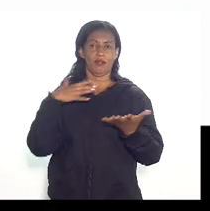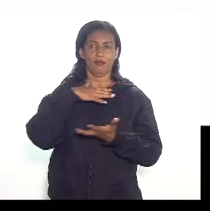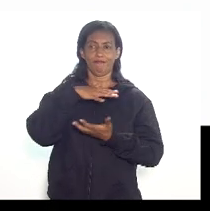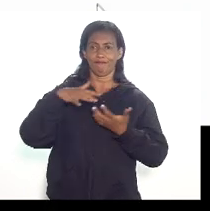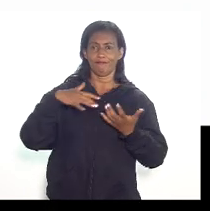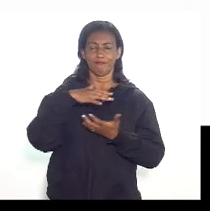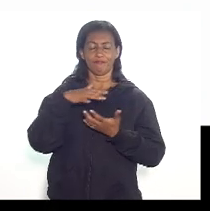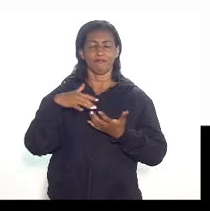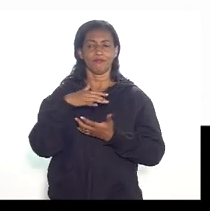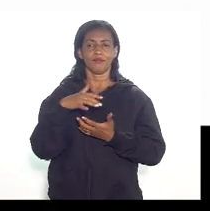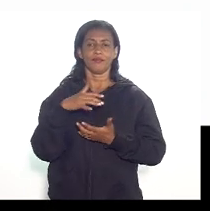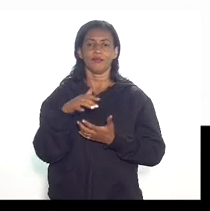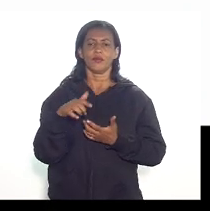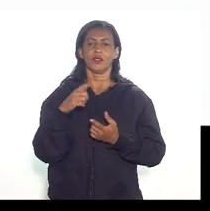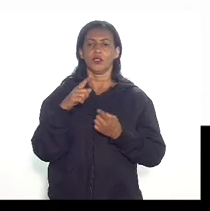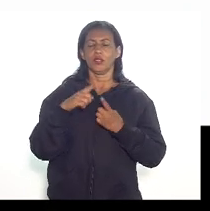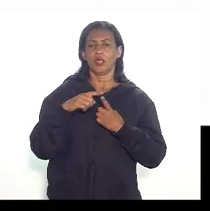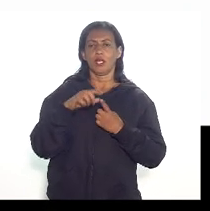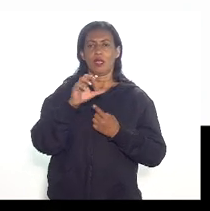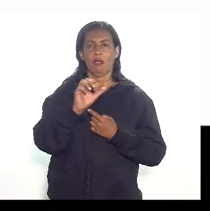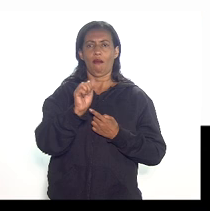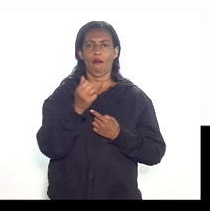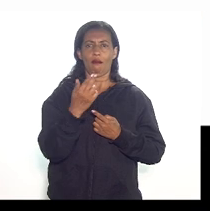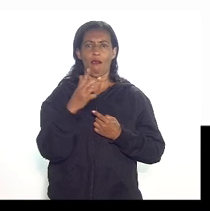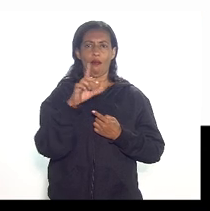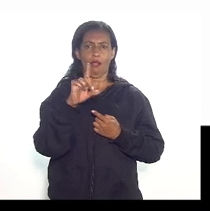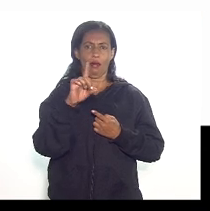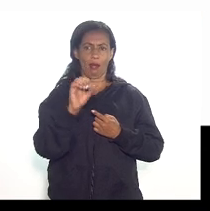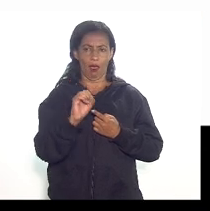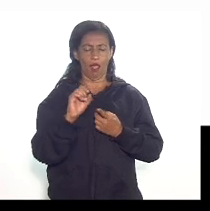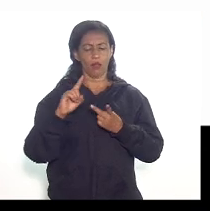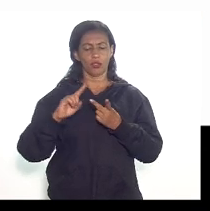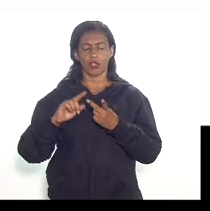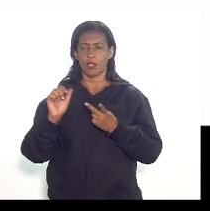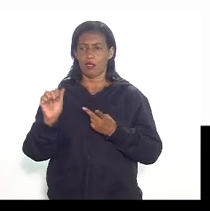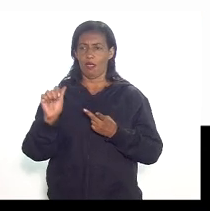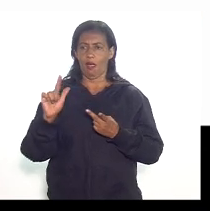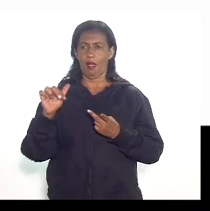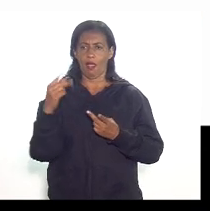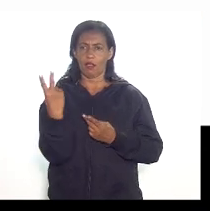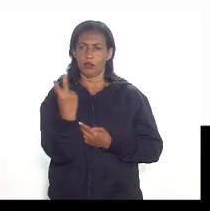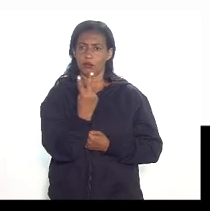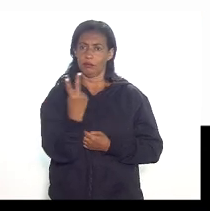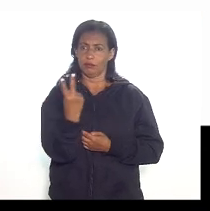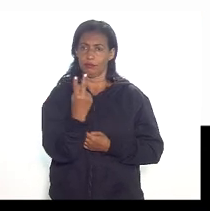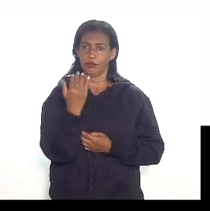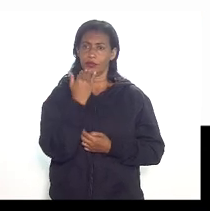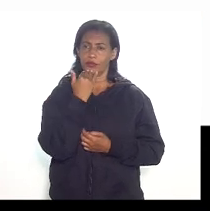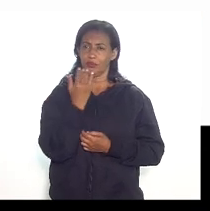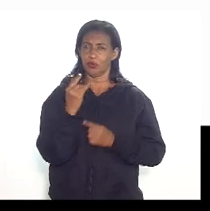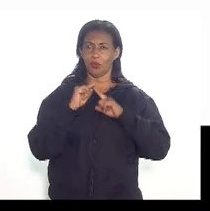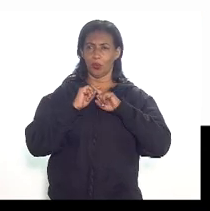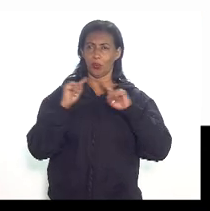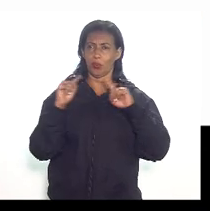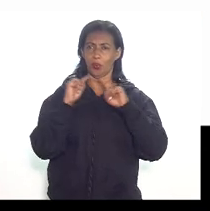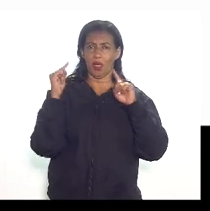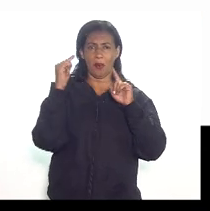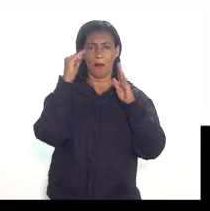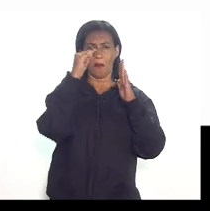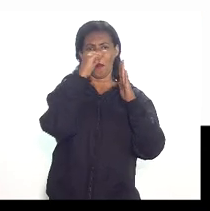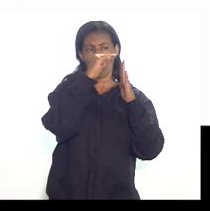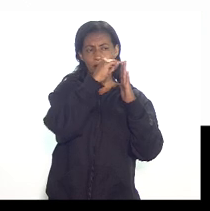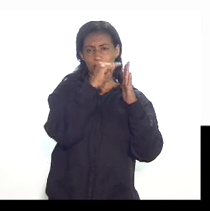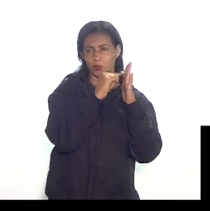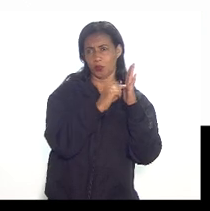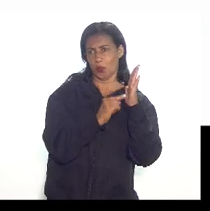auditores Carlos Fortunato e Alex sobre o teor do e-mail da ANP basicamente criticando alguns pontos em relação